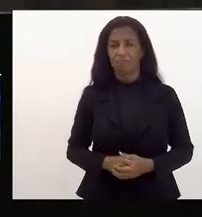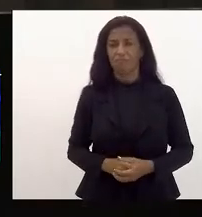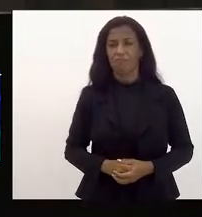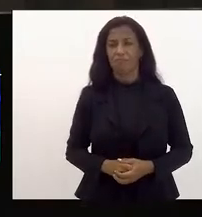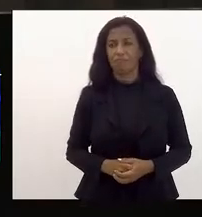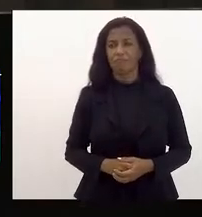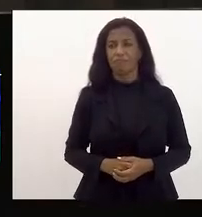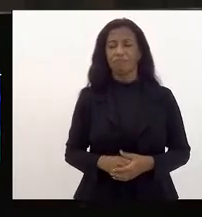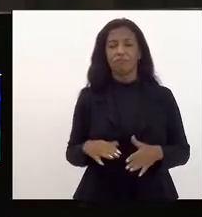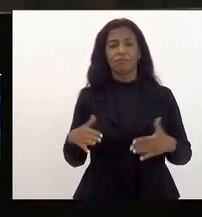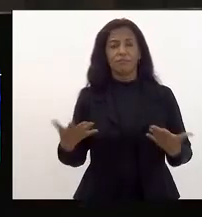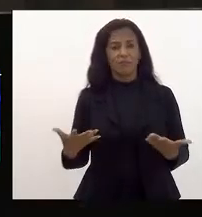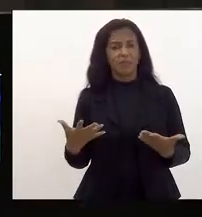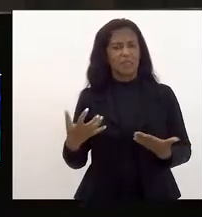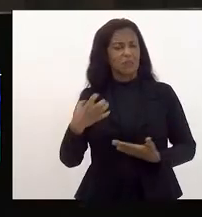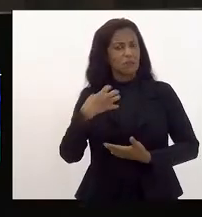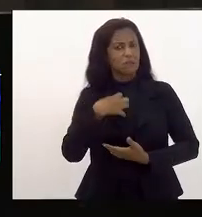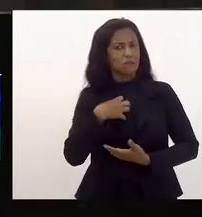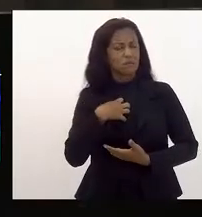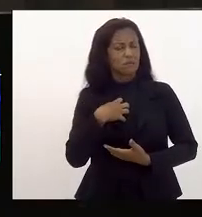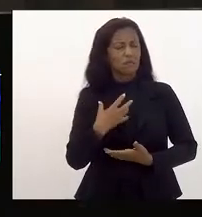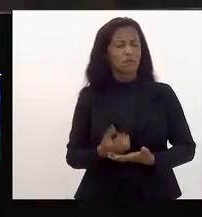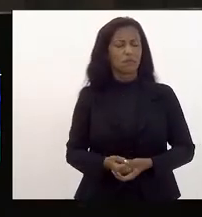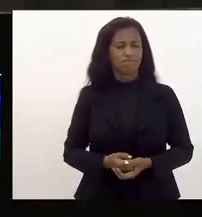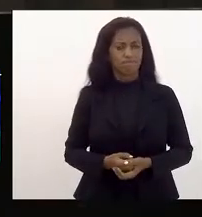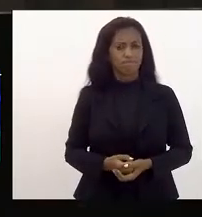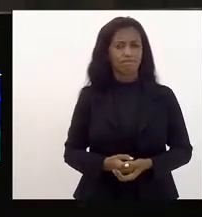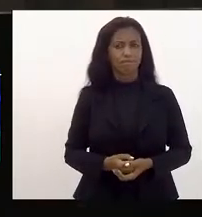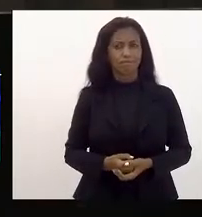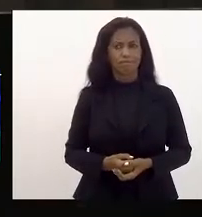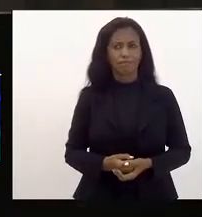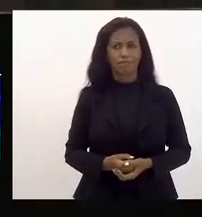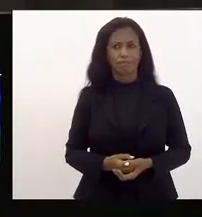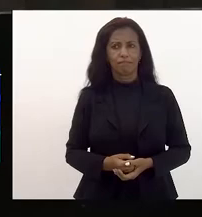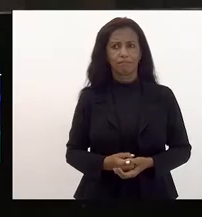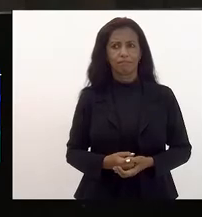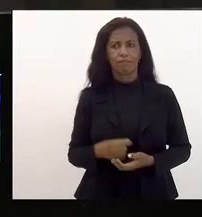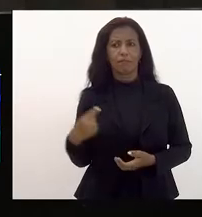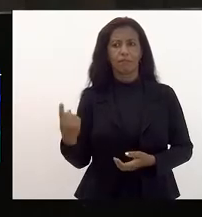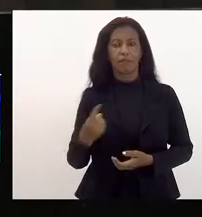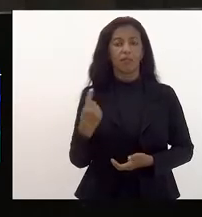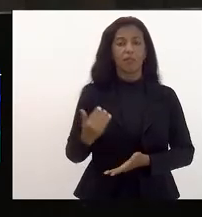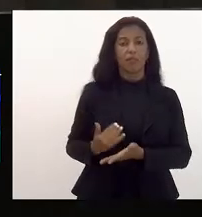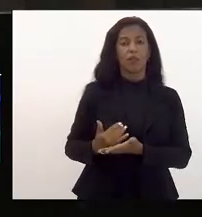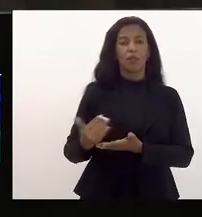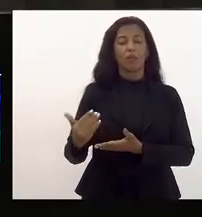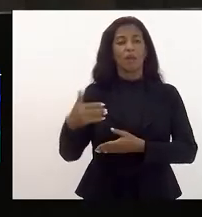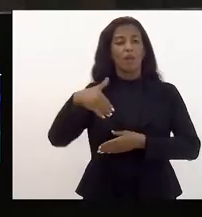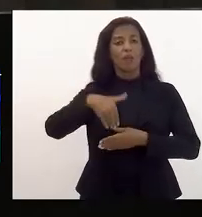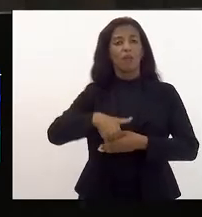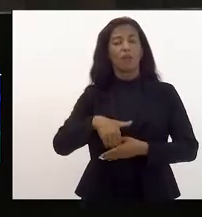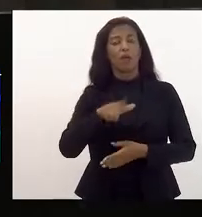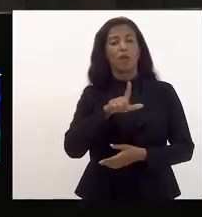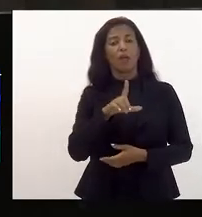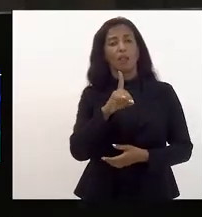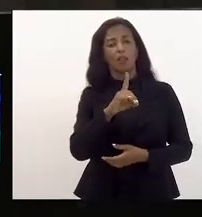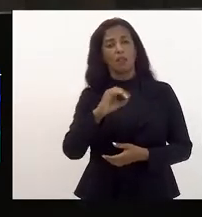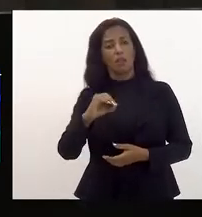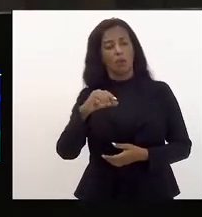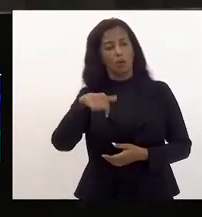Então, me choca muito para concluir, presidente, que a gente tenha começado a votar a LDO aqui